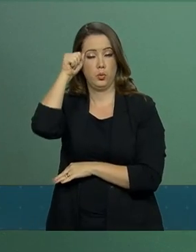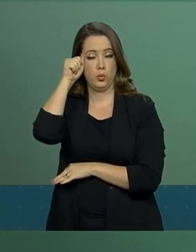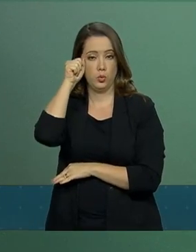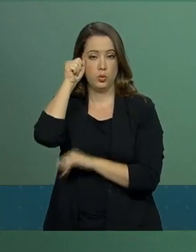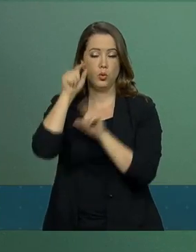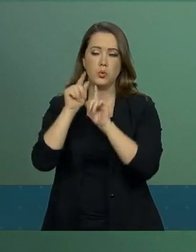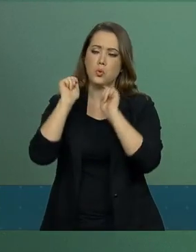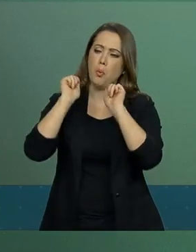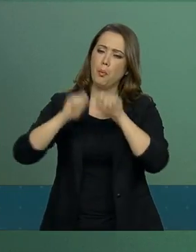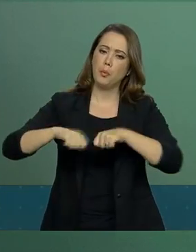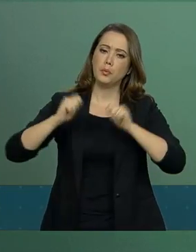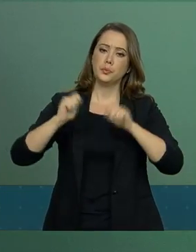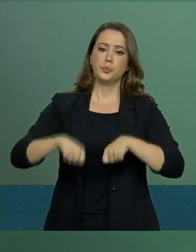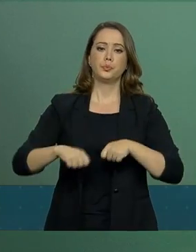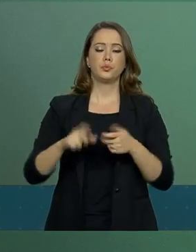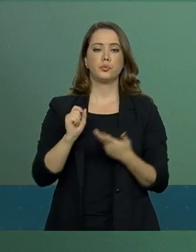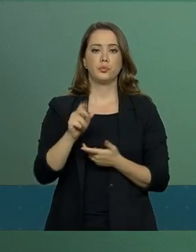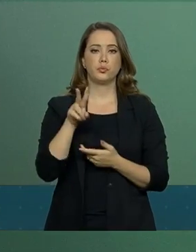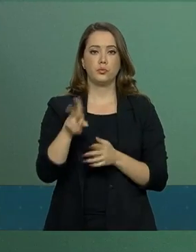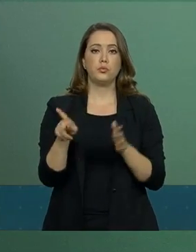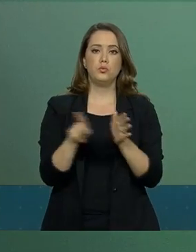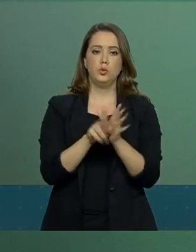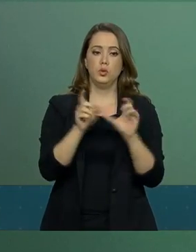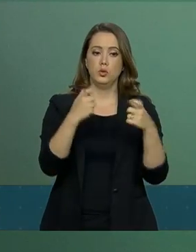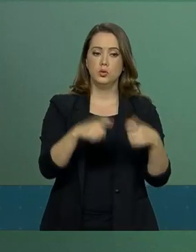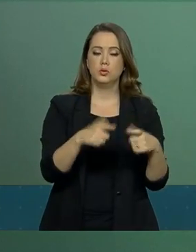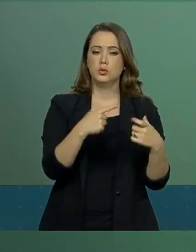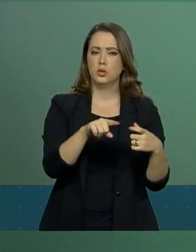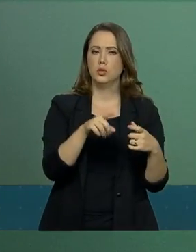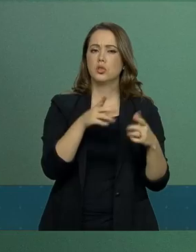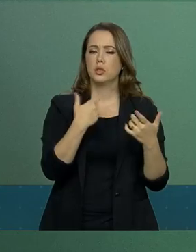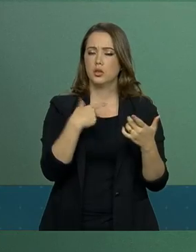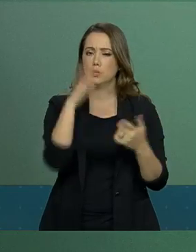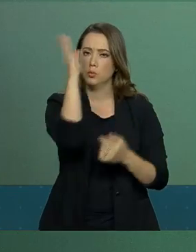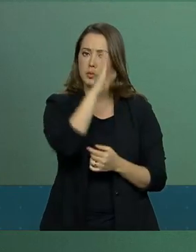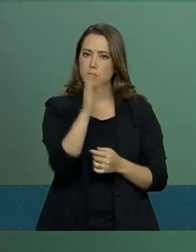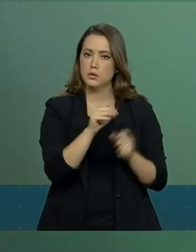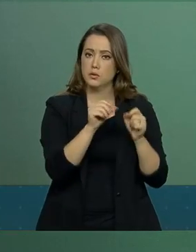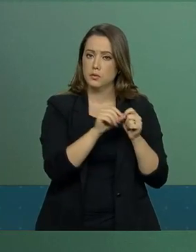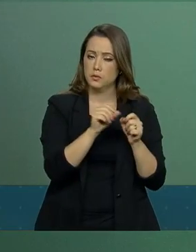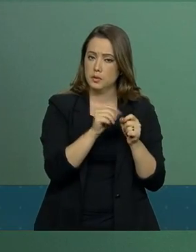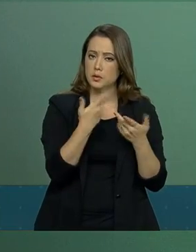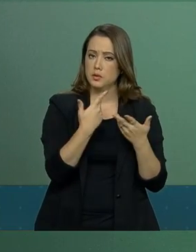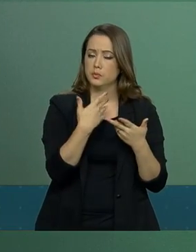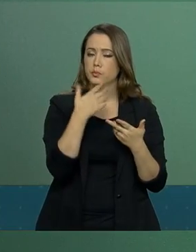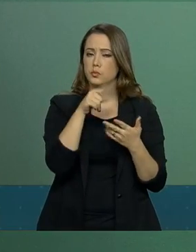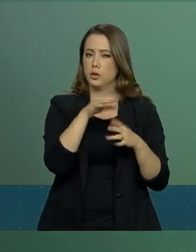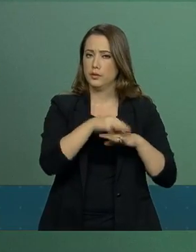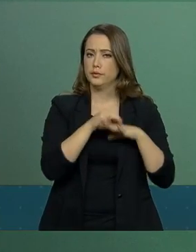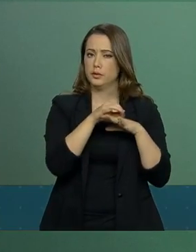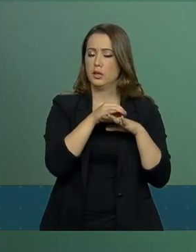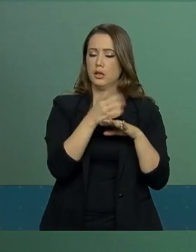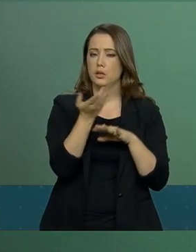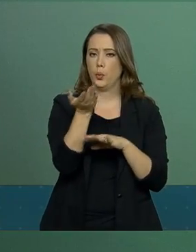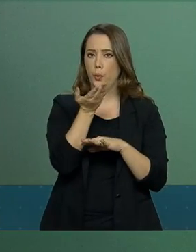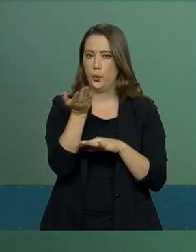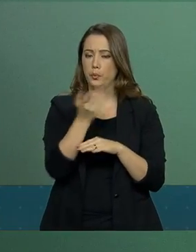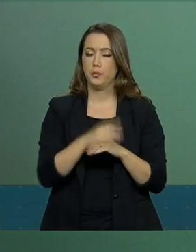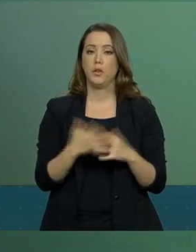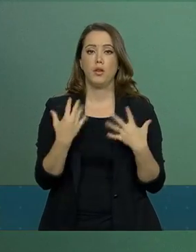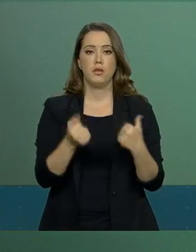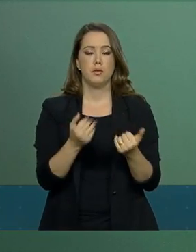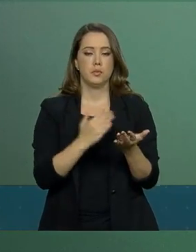essa capacidade neste mercado produtor. Vamos falar sobre reforma da